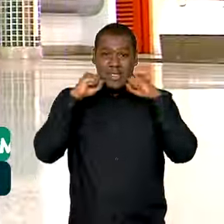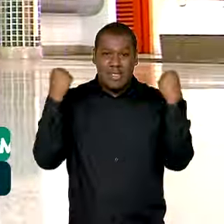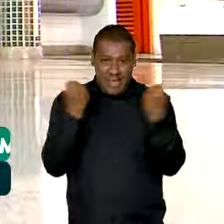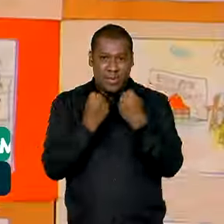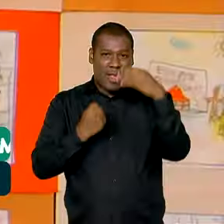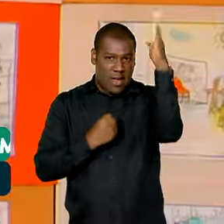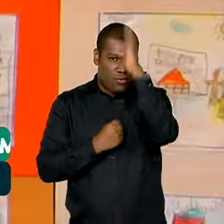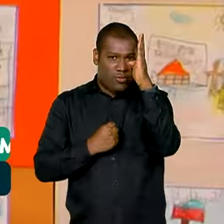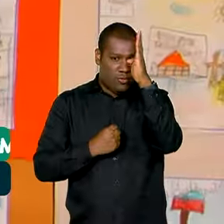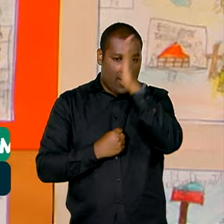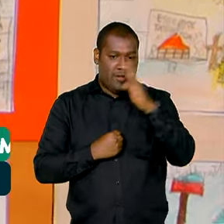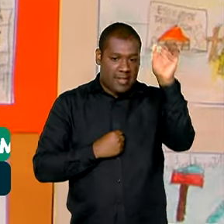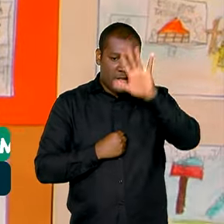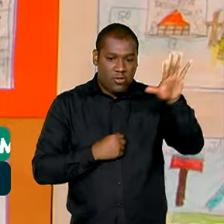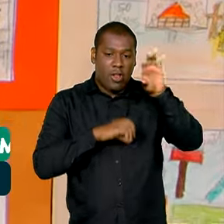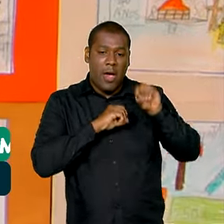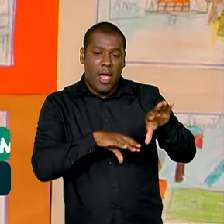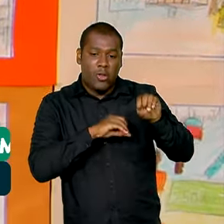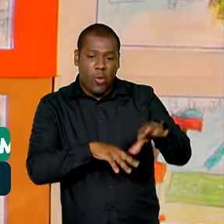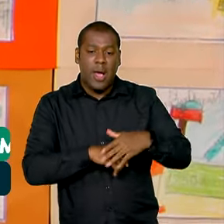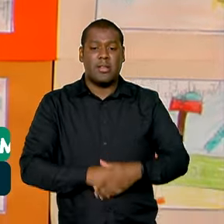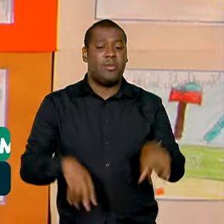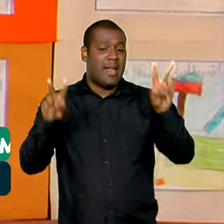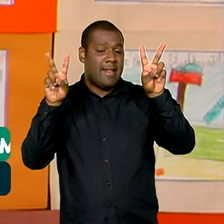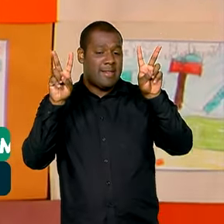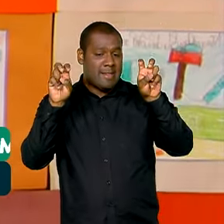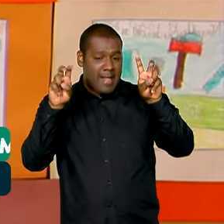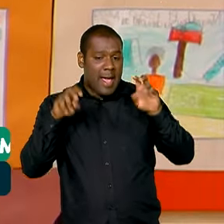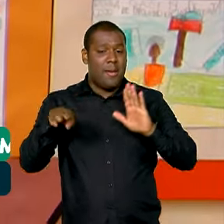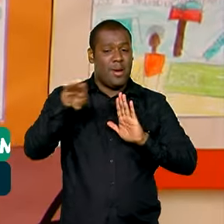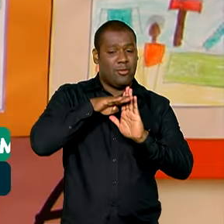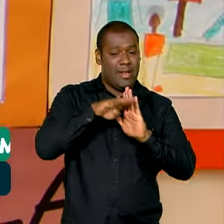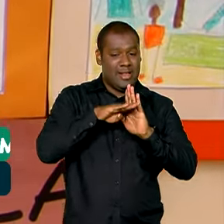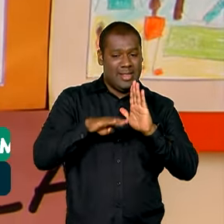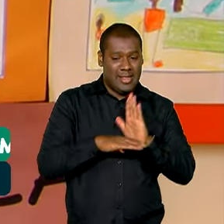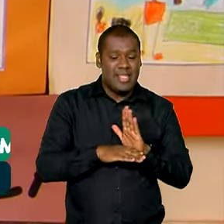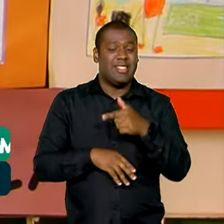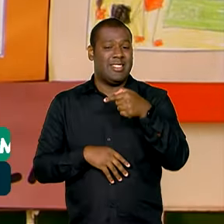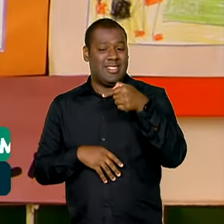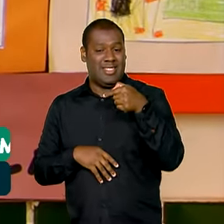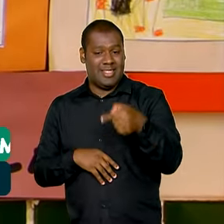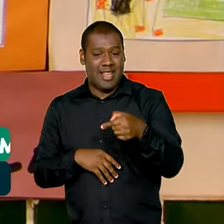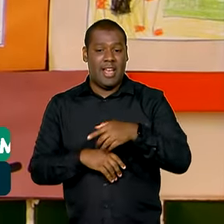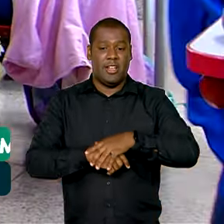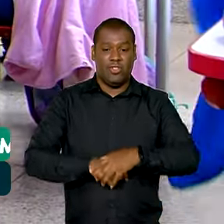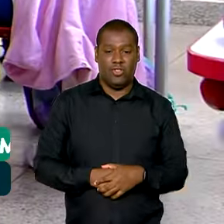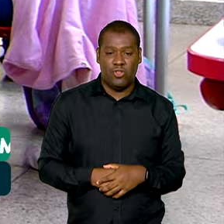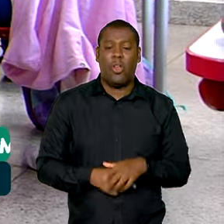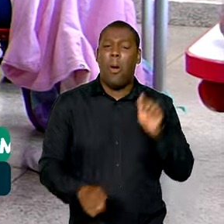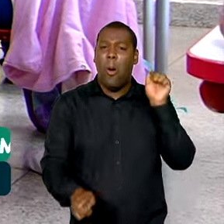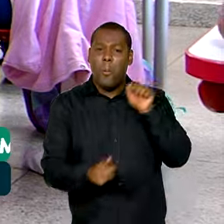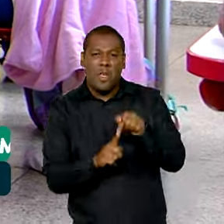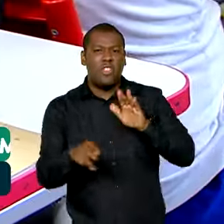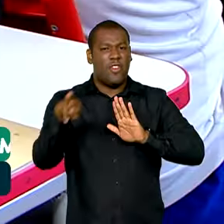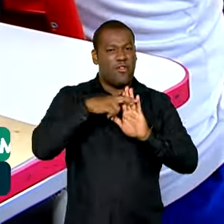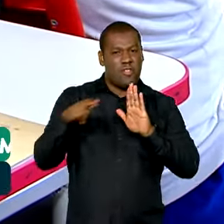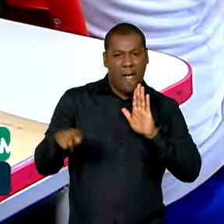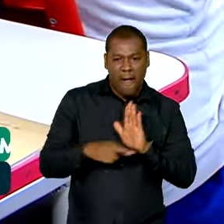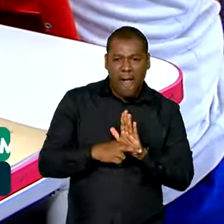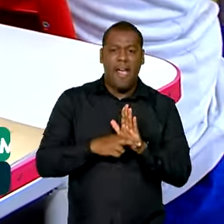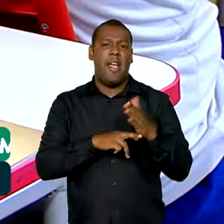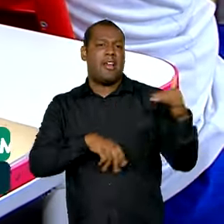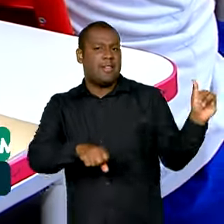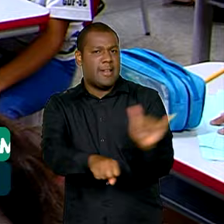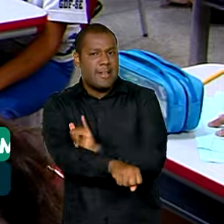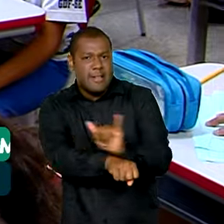sete eixos que abordarão as formulações de problemas, causas, objetivos, diretrizes, metas e